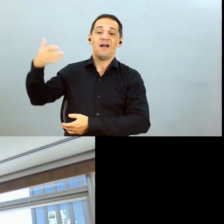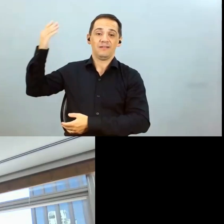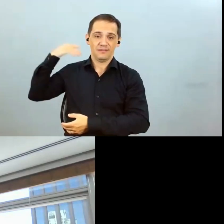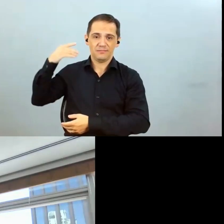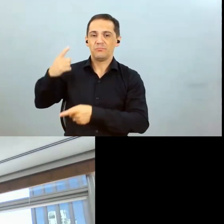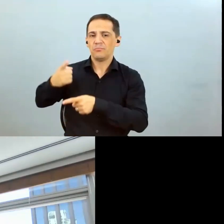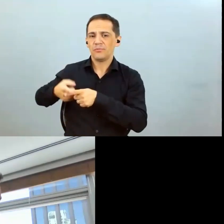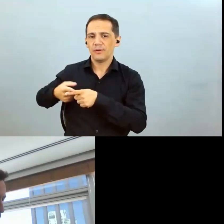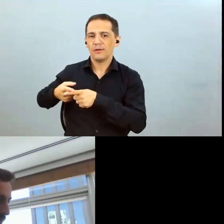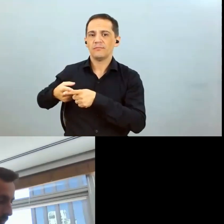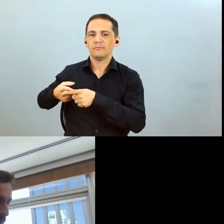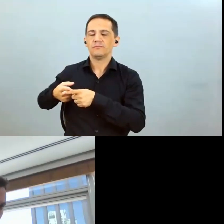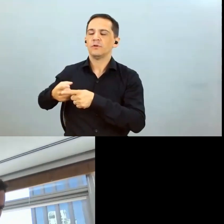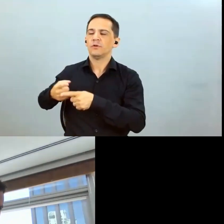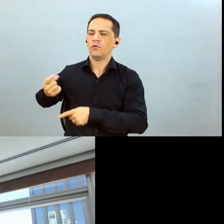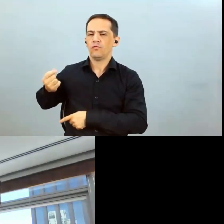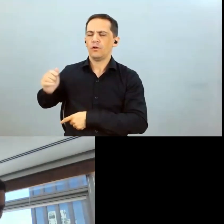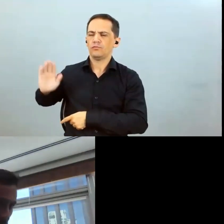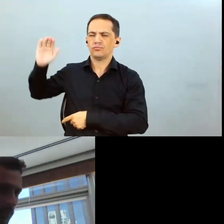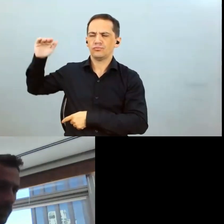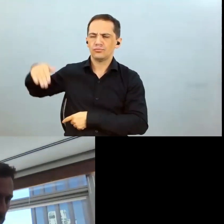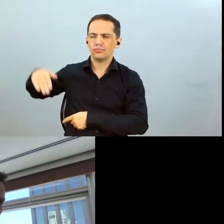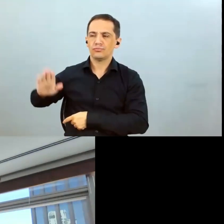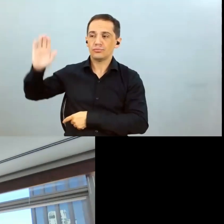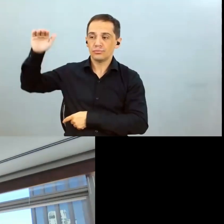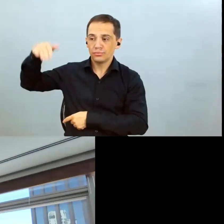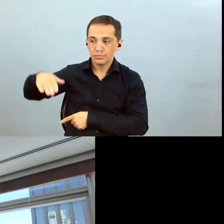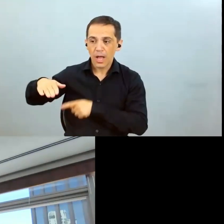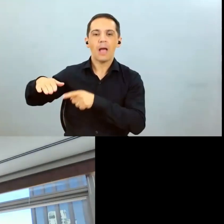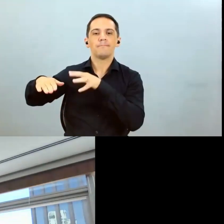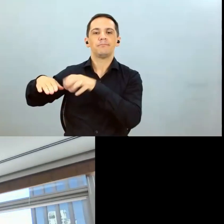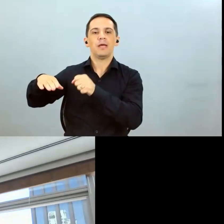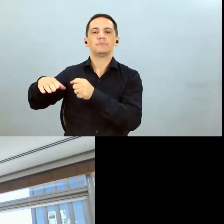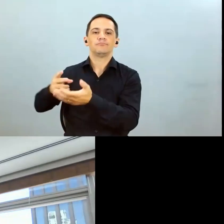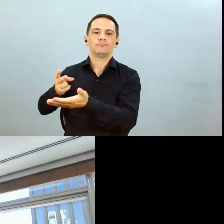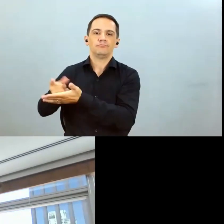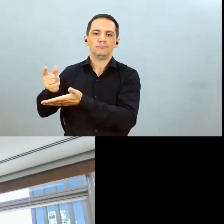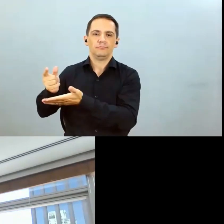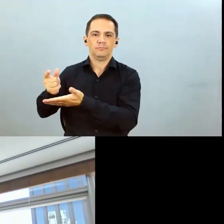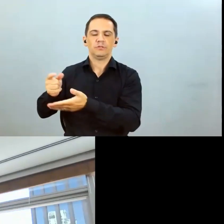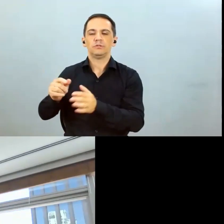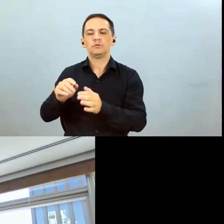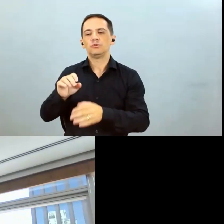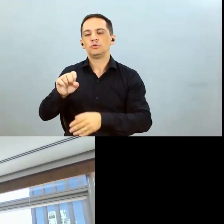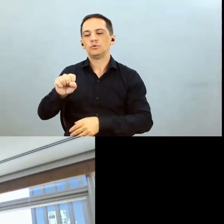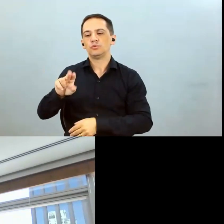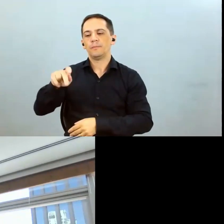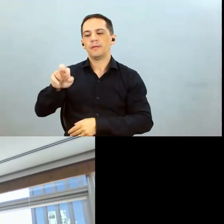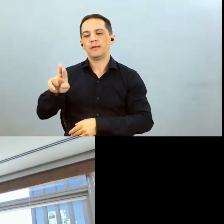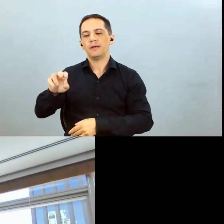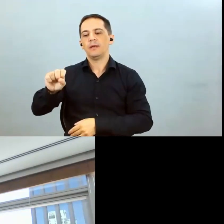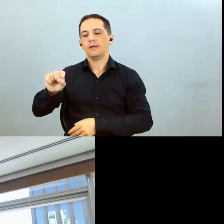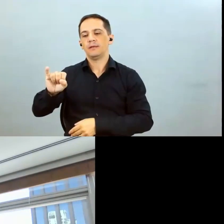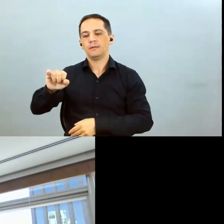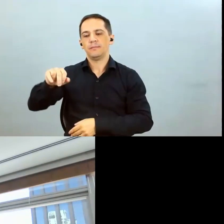mais baixa da curva dos preços. O Super Simples hoje está aí na faixa de 280, 290 dólares por tonelada em Lens, e nós